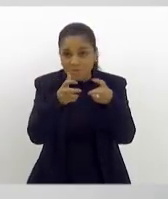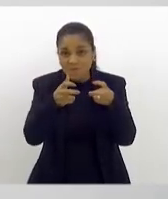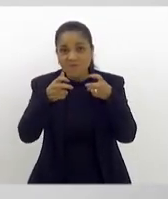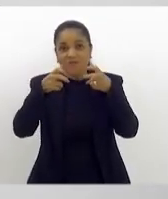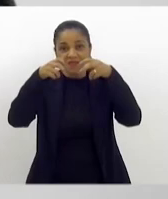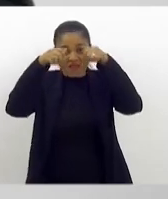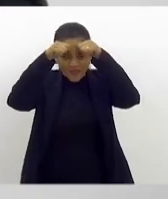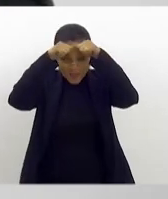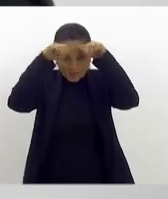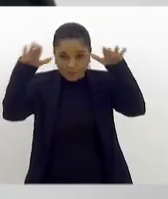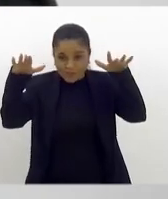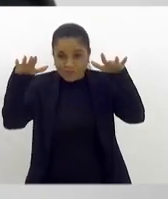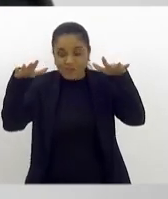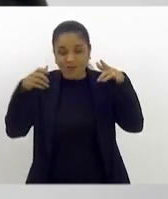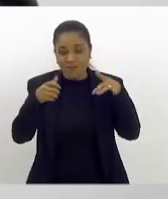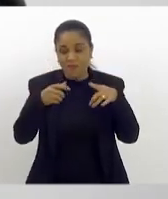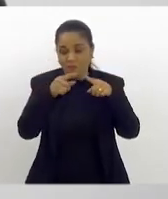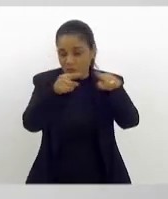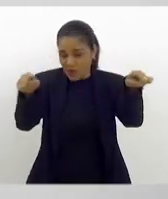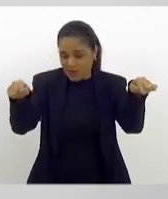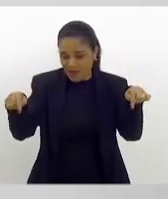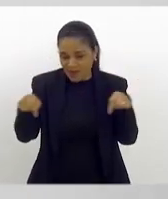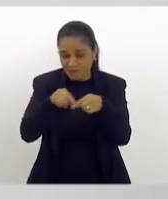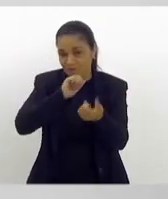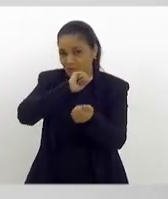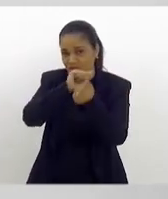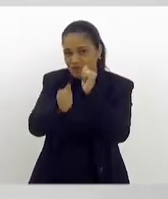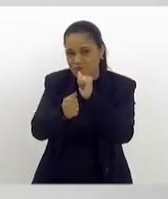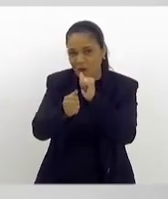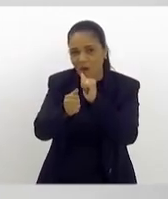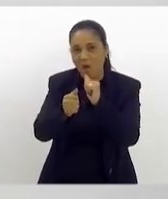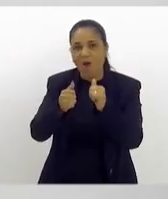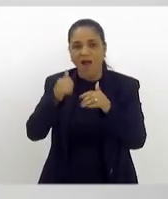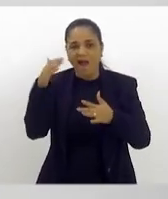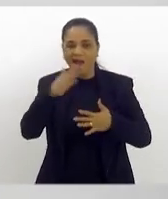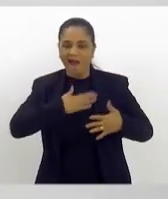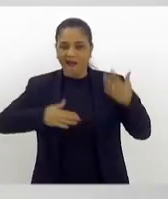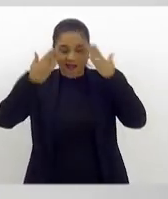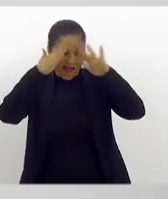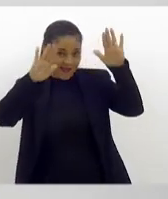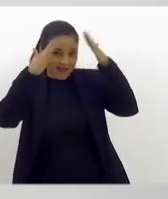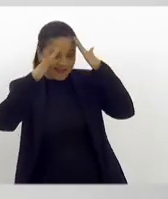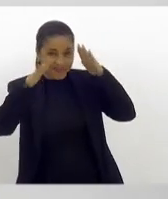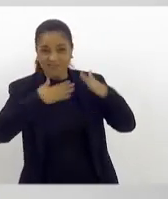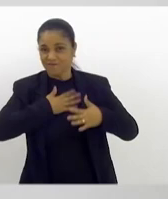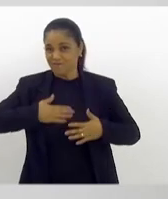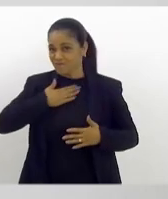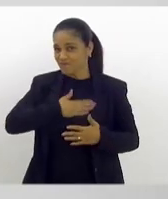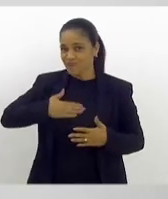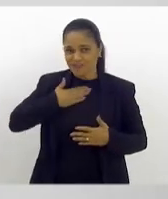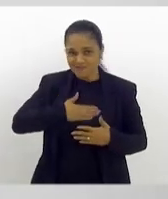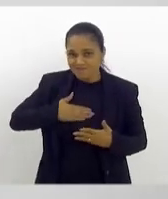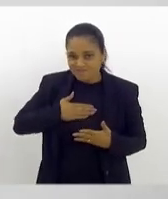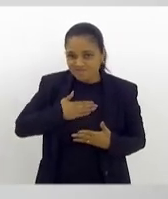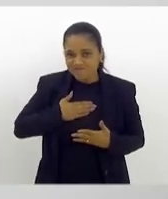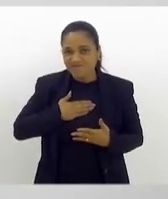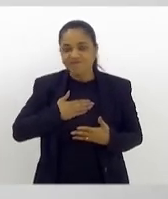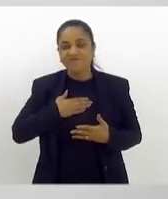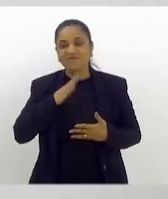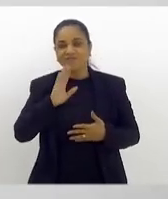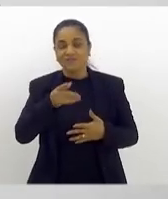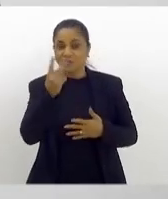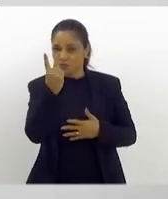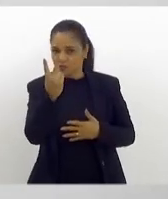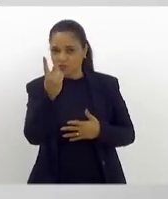gramado, numa alegria enorme. Eu vou contar dois casos para encerrar. O Fernando já está me olhando ali, com o tempo estourando.